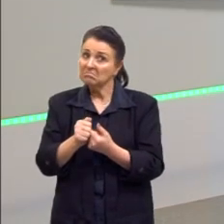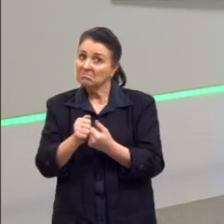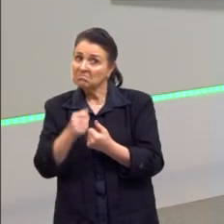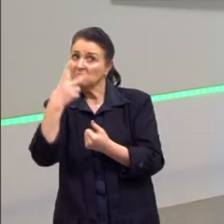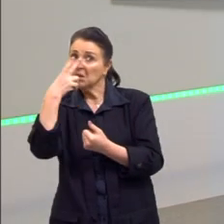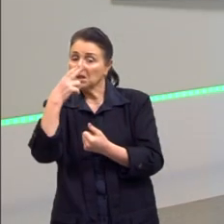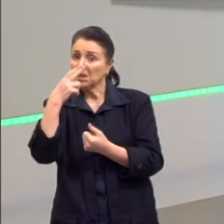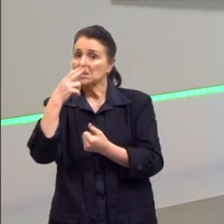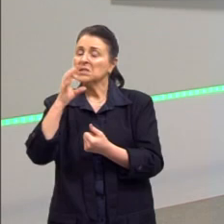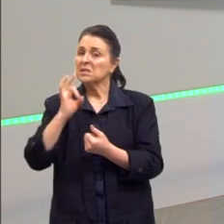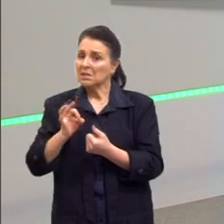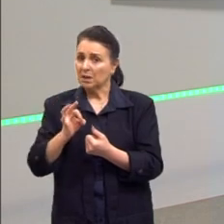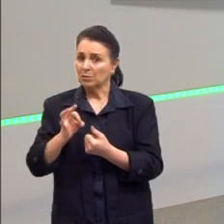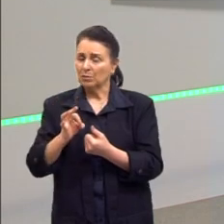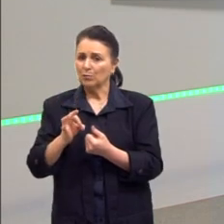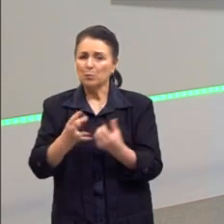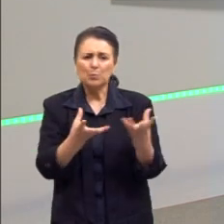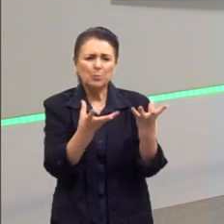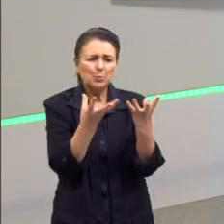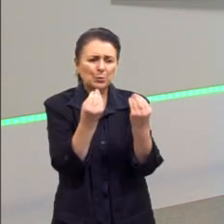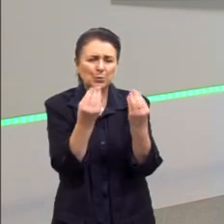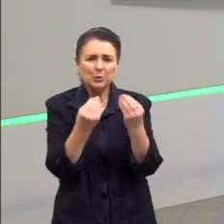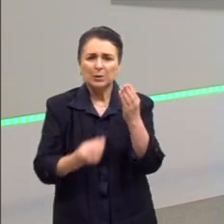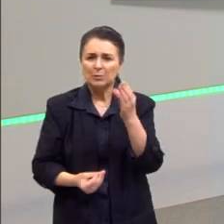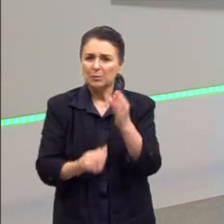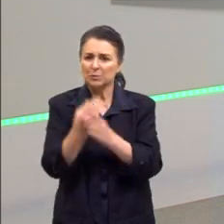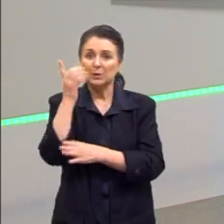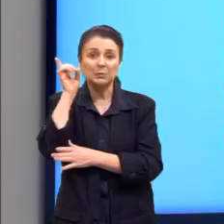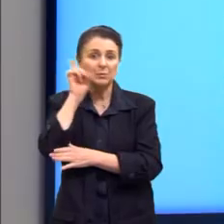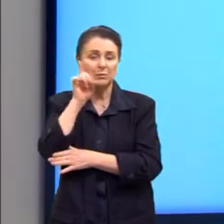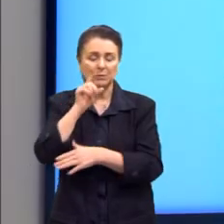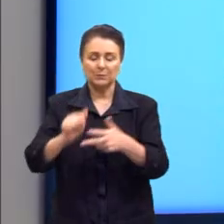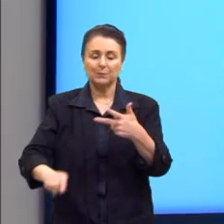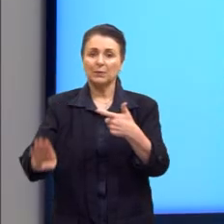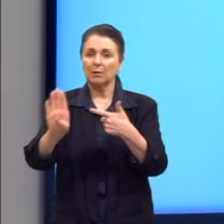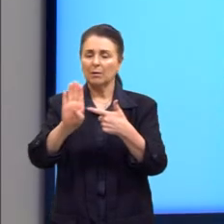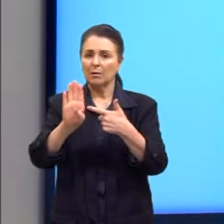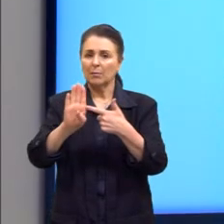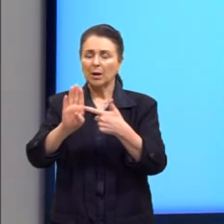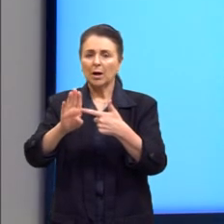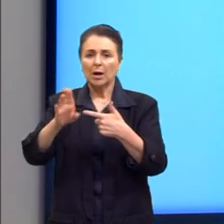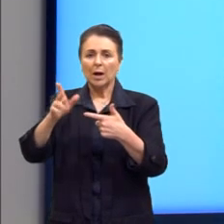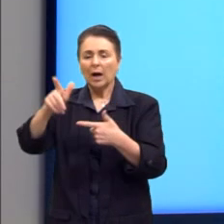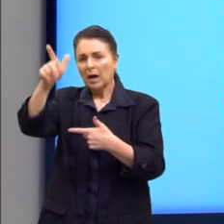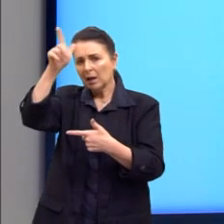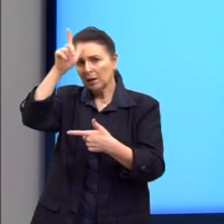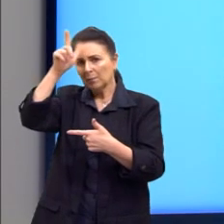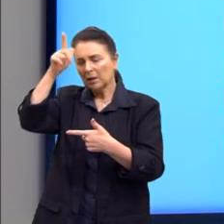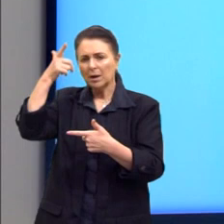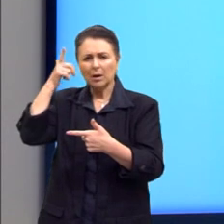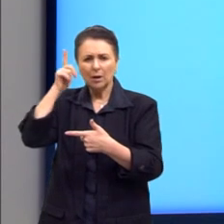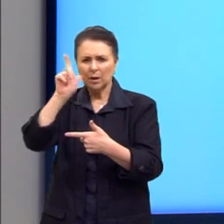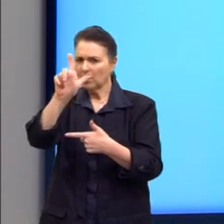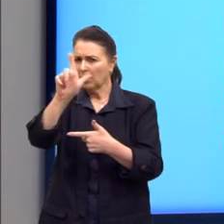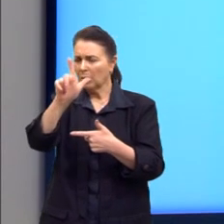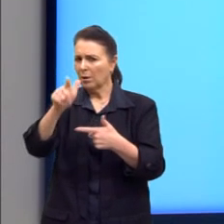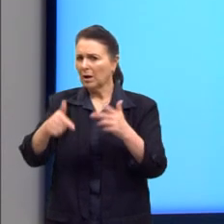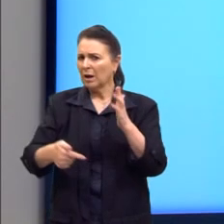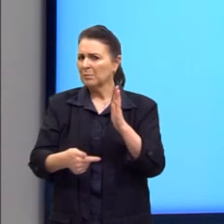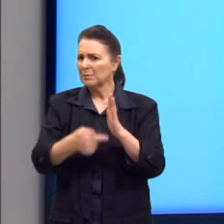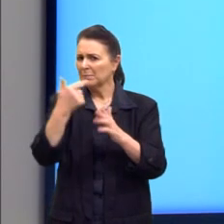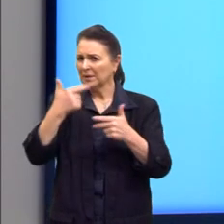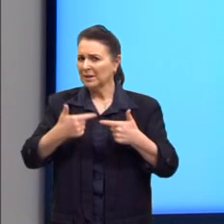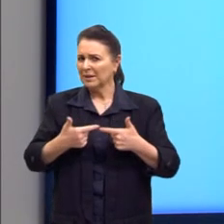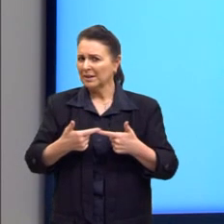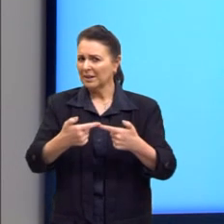superprodução americana que causou essa crise. Vamos para a B. Vitória alemã na Primeira Grande Guerra. Não, os alemães